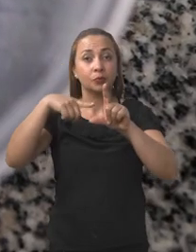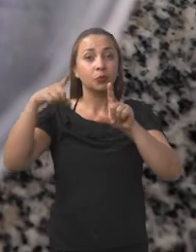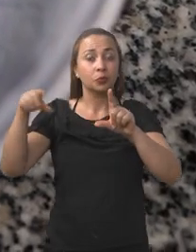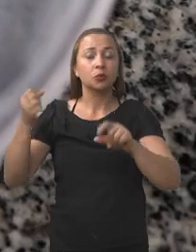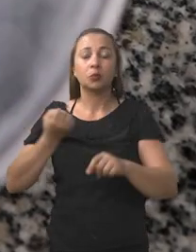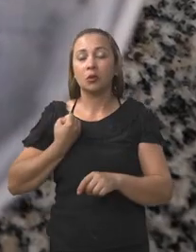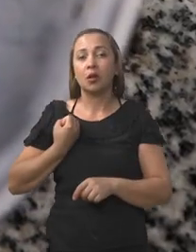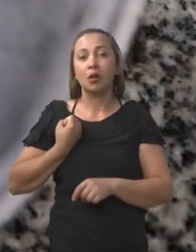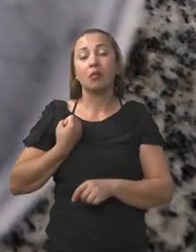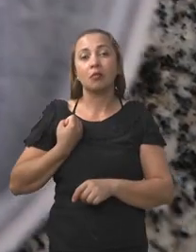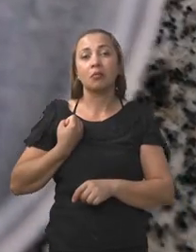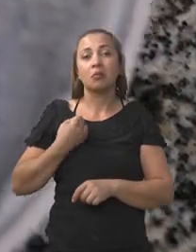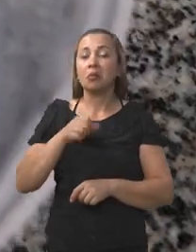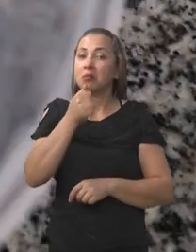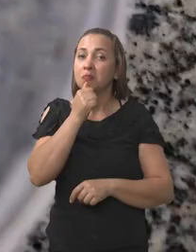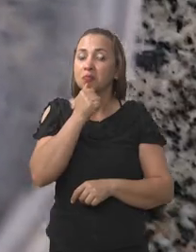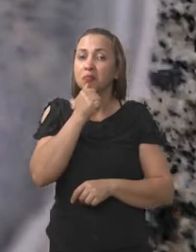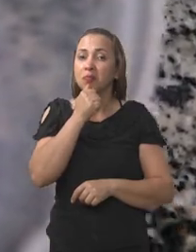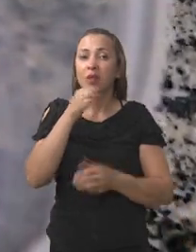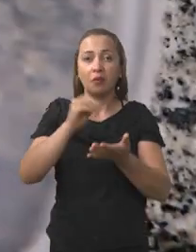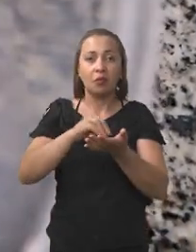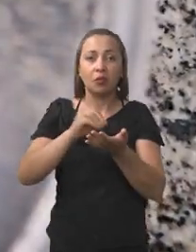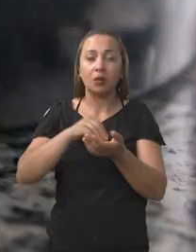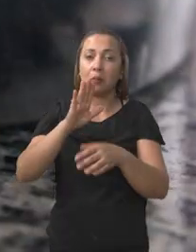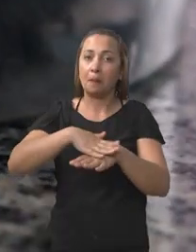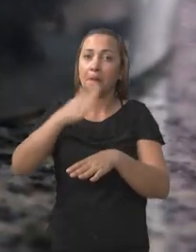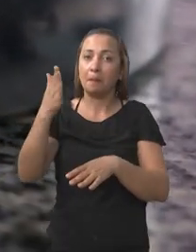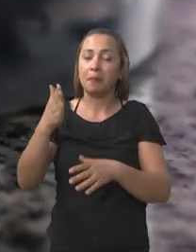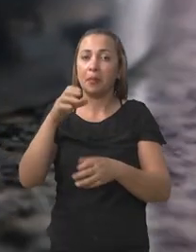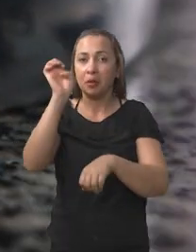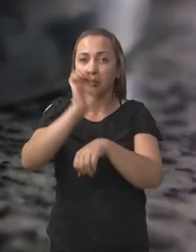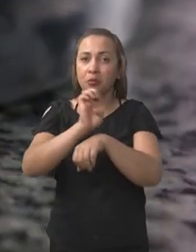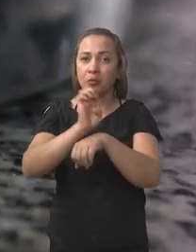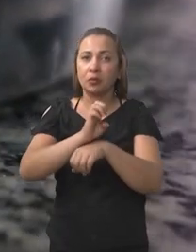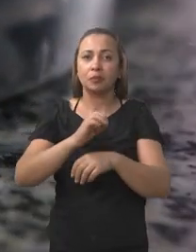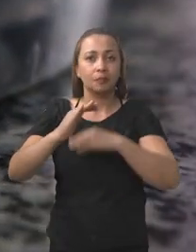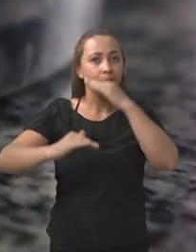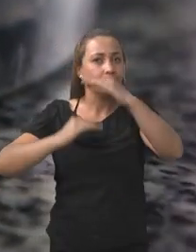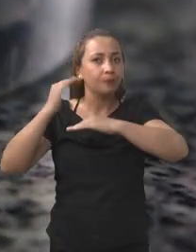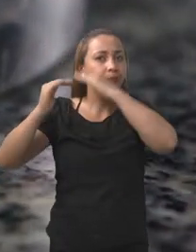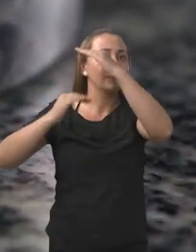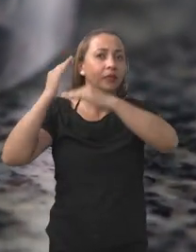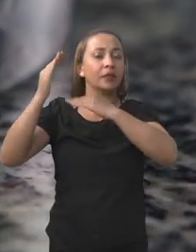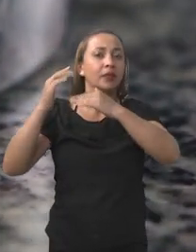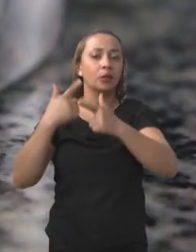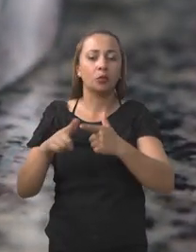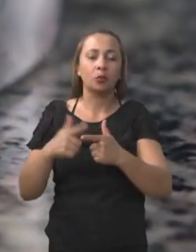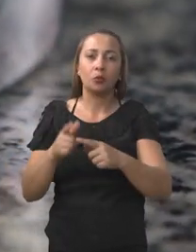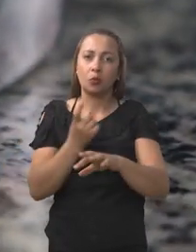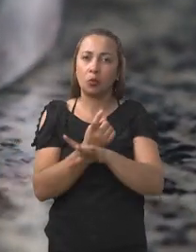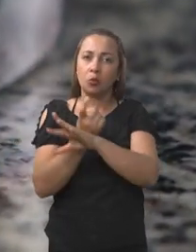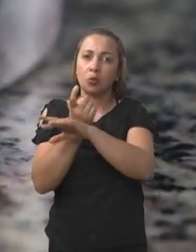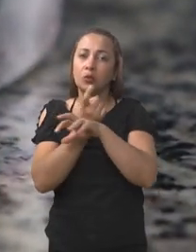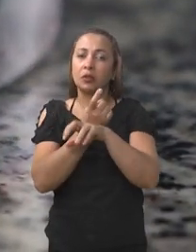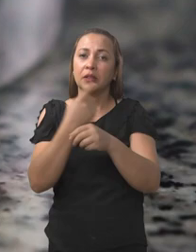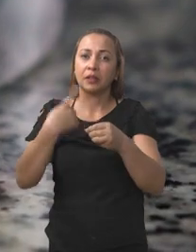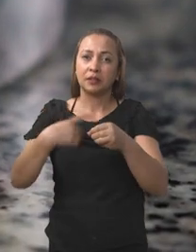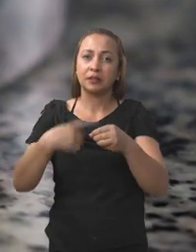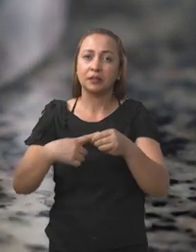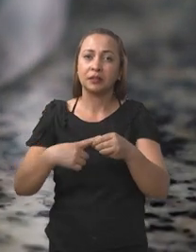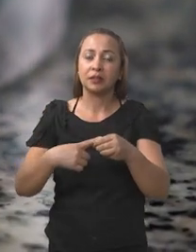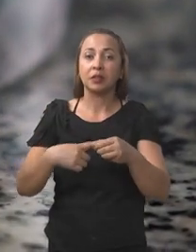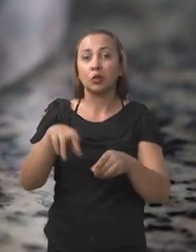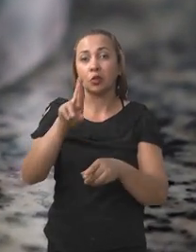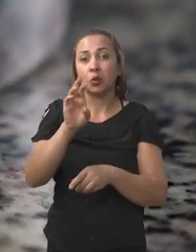desatualizados para o Estado. O crescimento exacerbado do escorpionismo nas cidades do Recôncavo